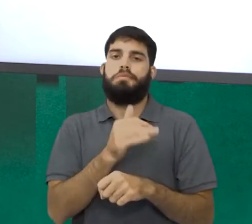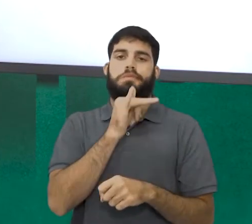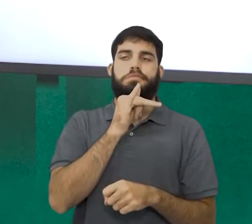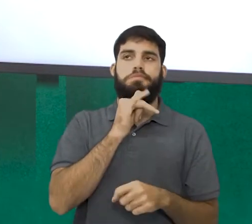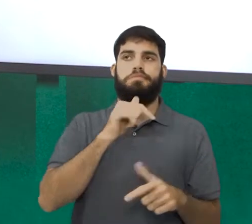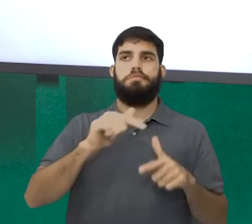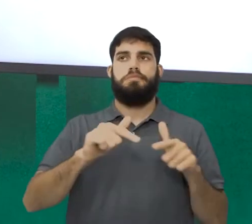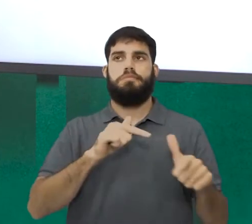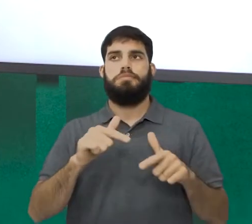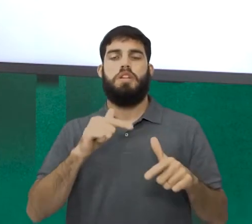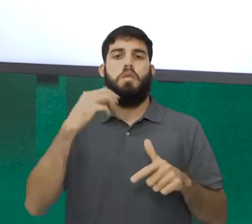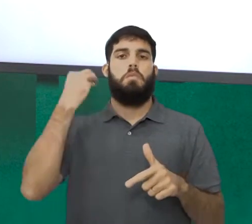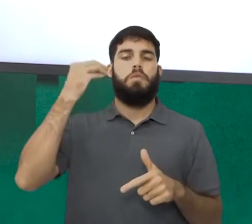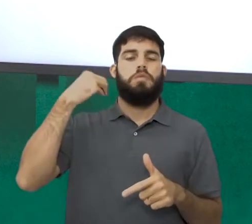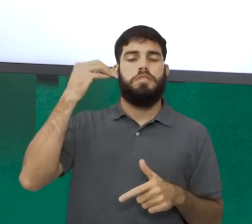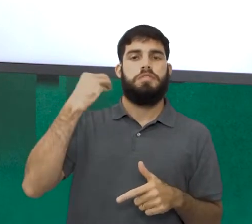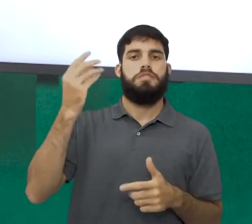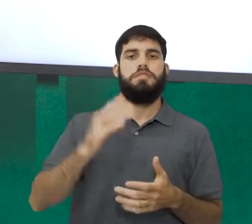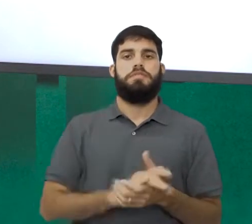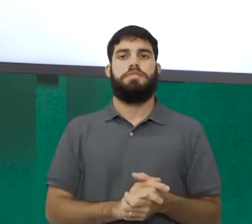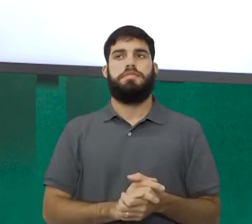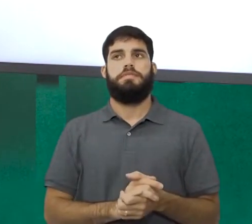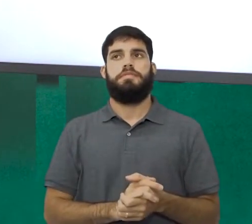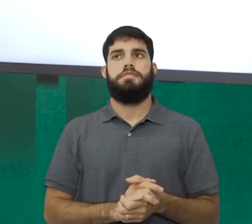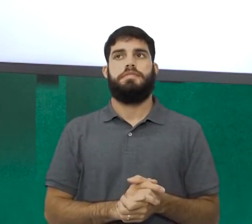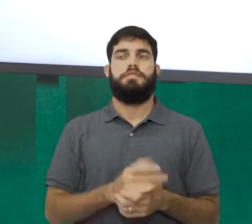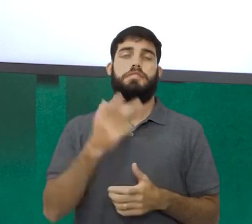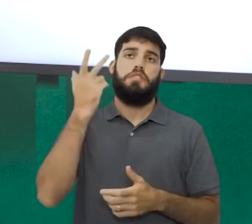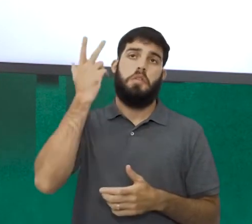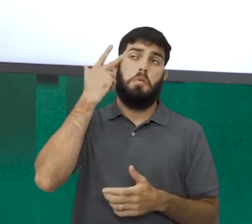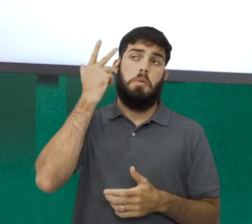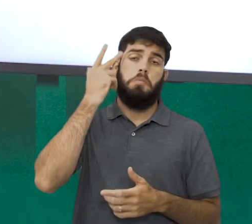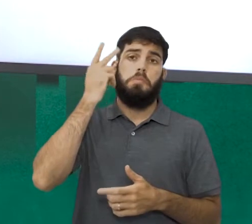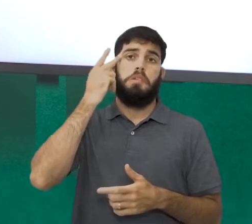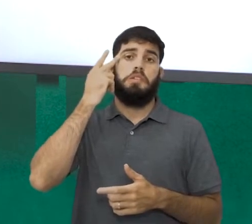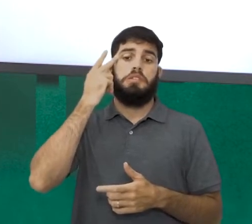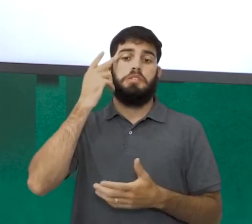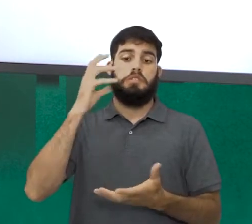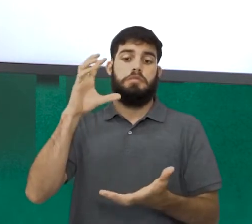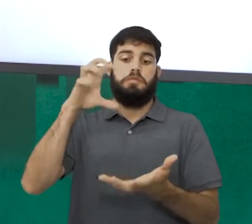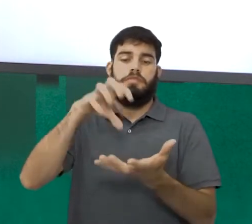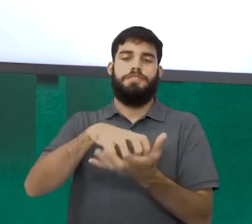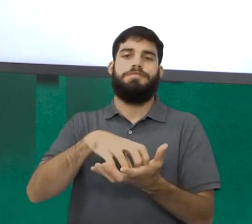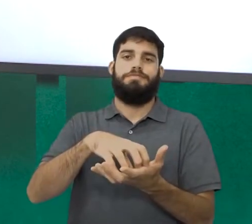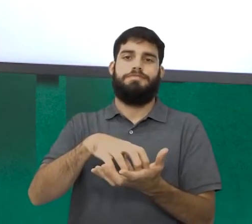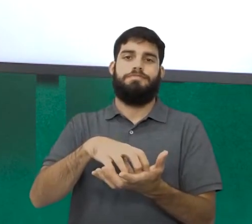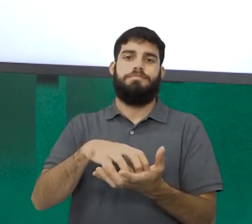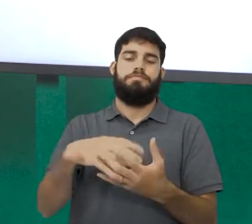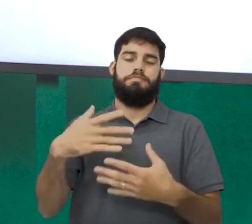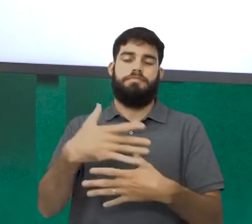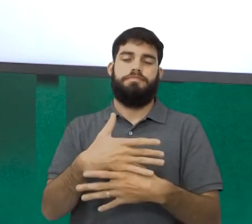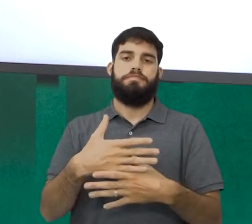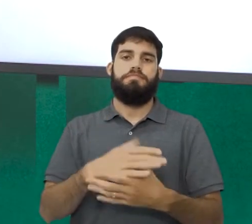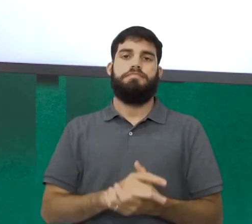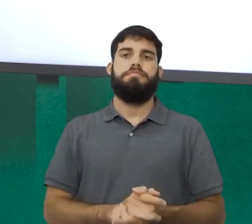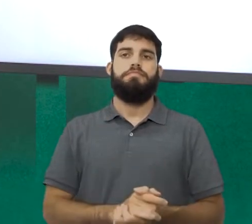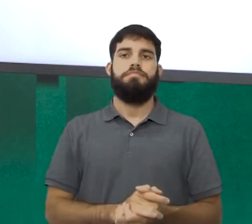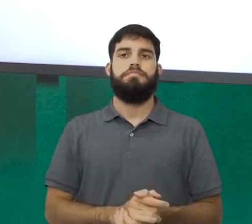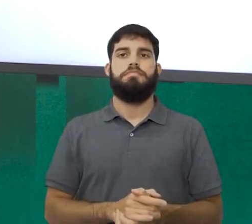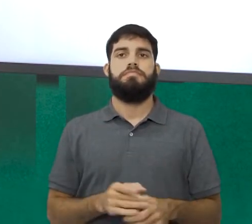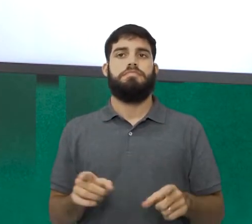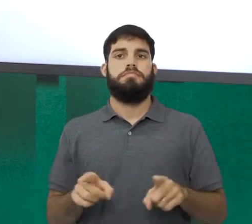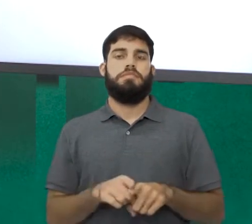oportunidades, normalmente, estão nos centros urbanos. Seja pelo processo industrial, seja, sobretudo, pela